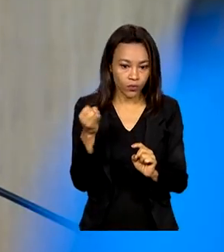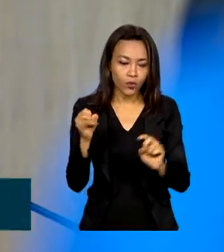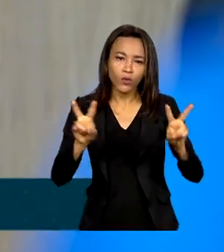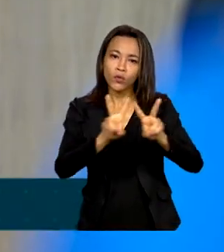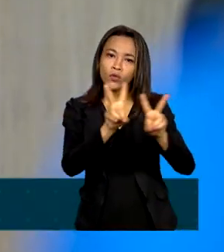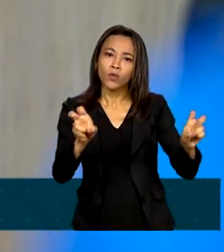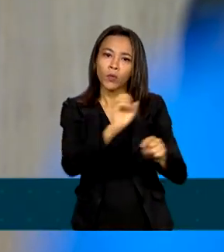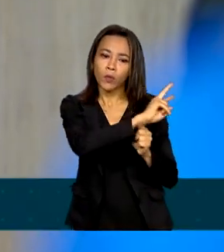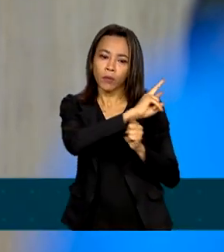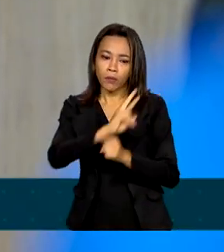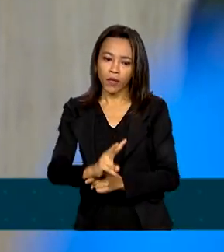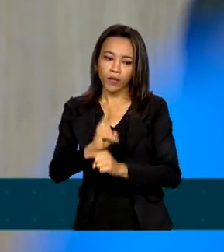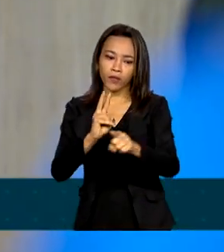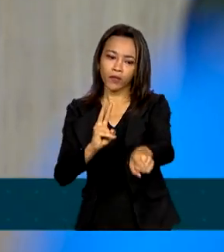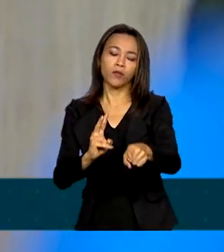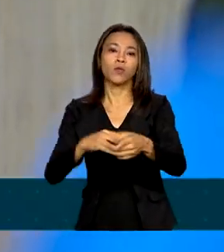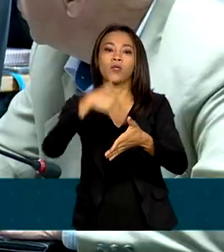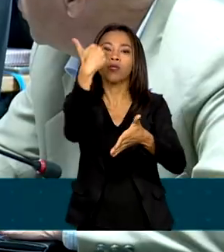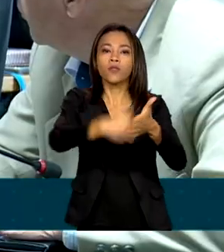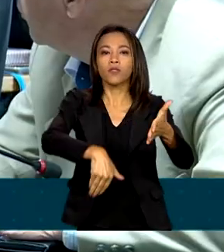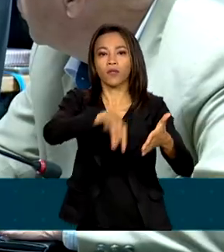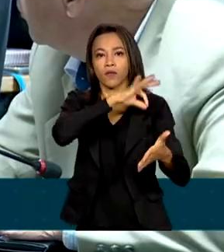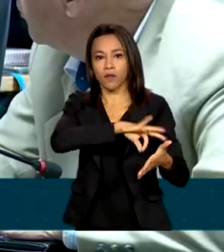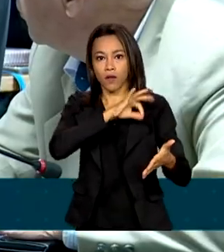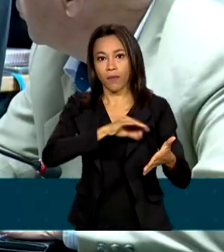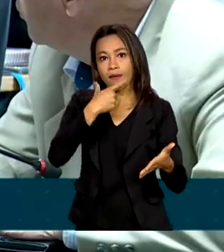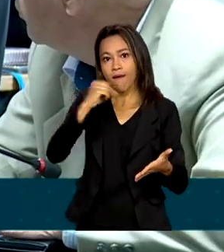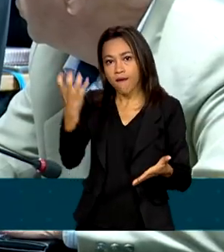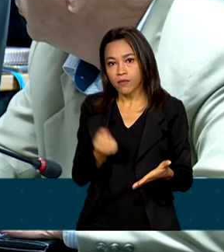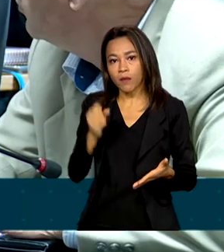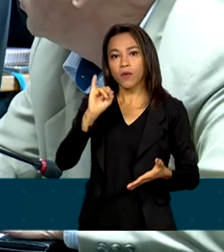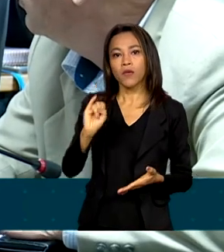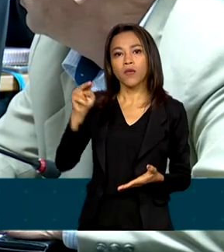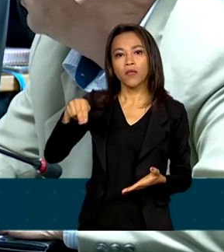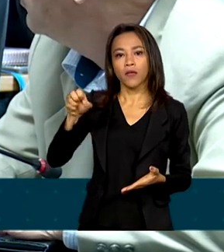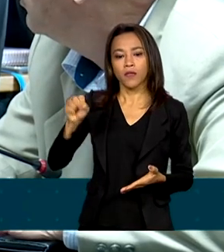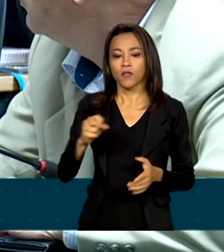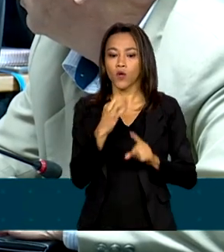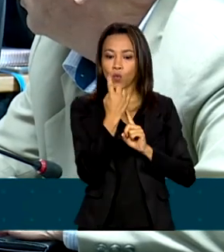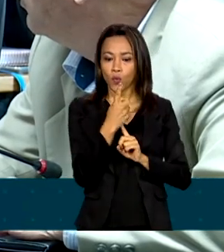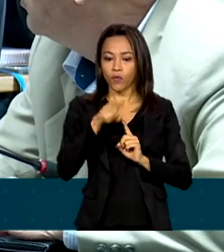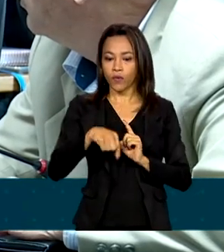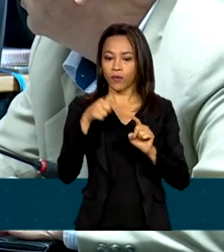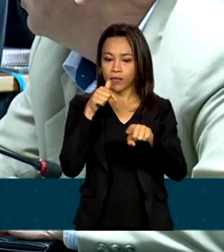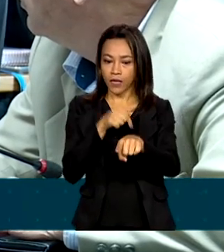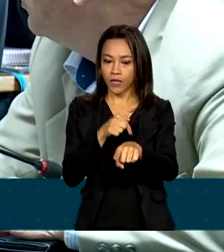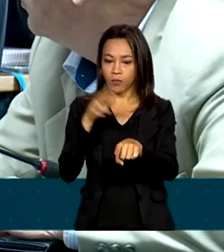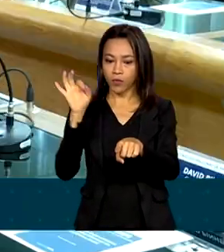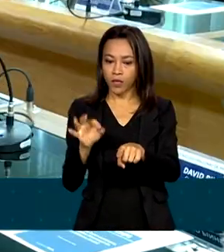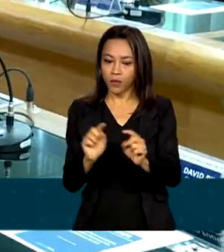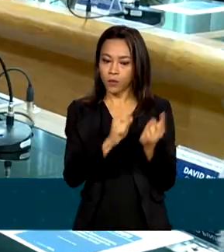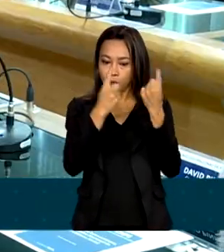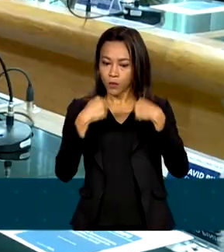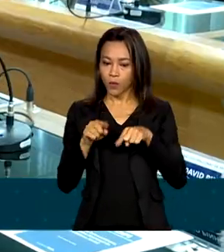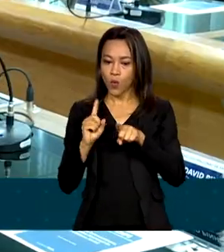consignado para beneficiários do INSS, de 1,7% para 1